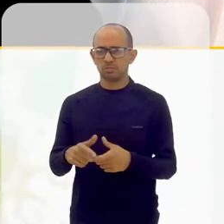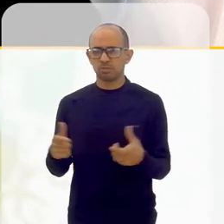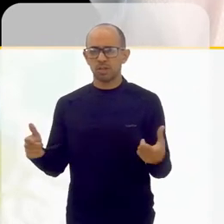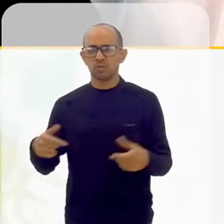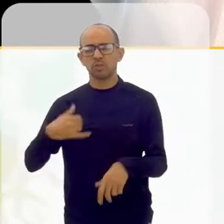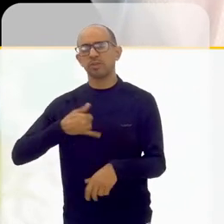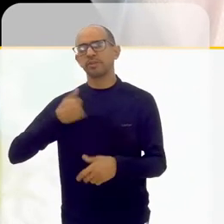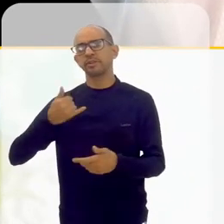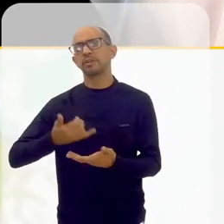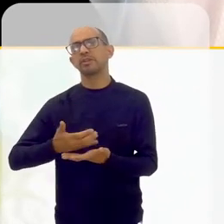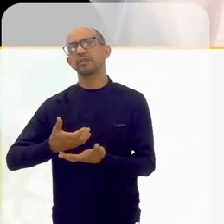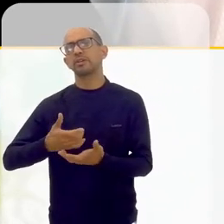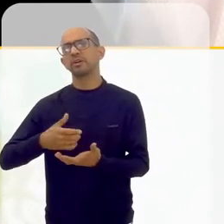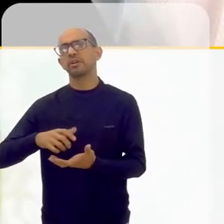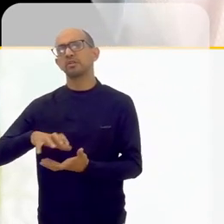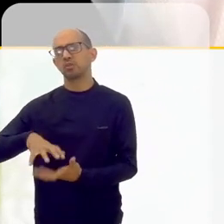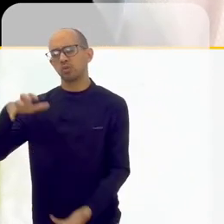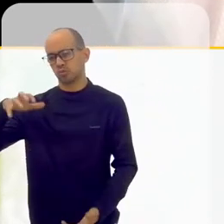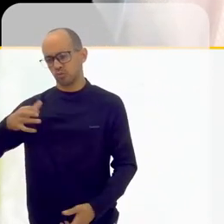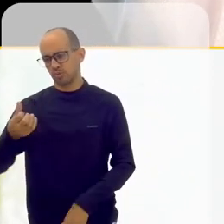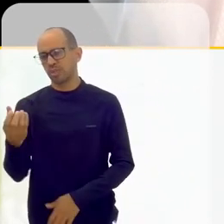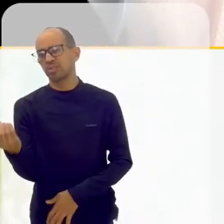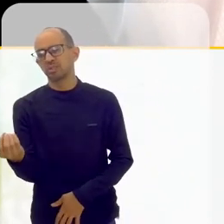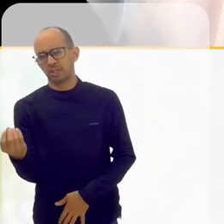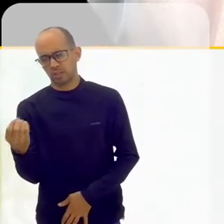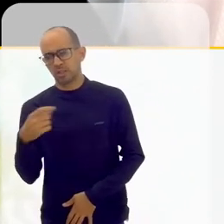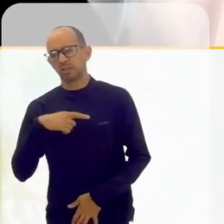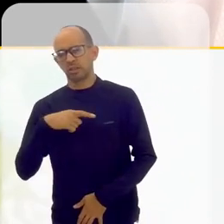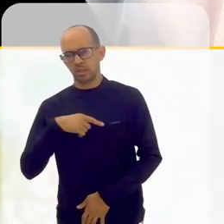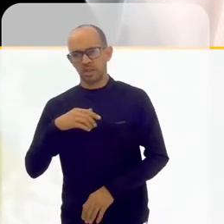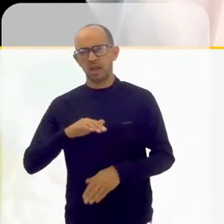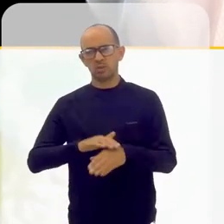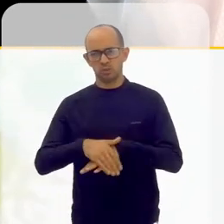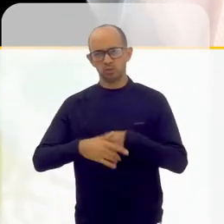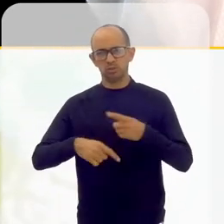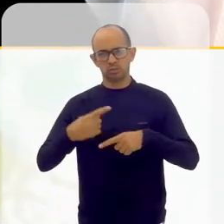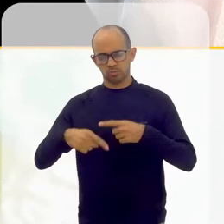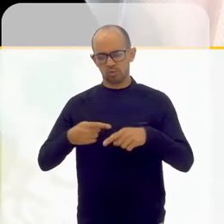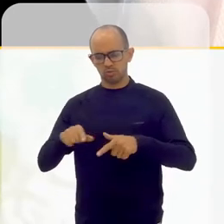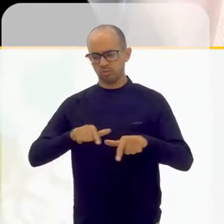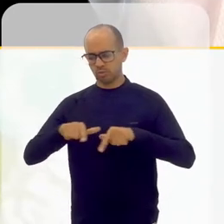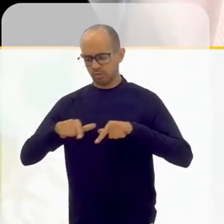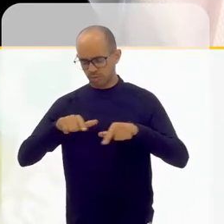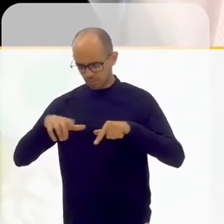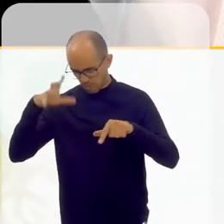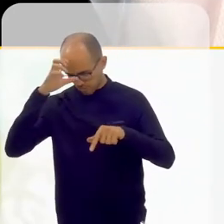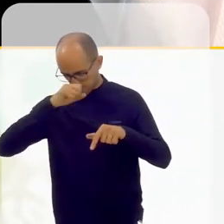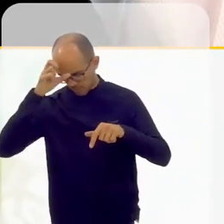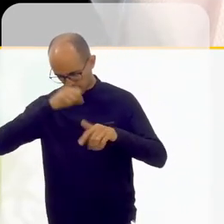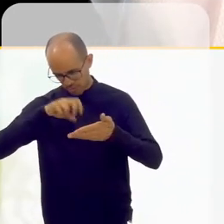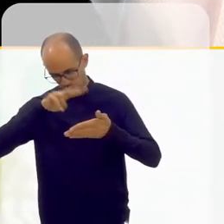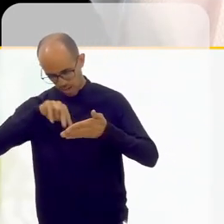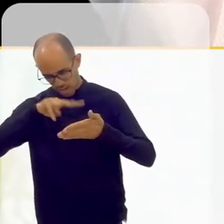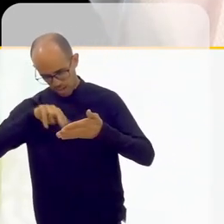maioria são senhoras, né? Não sei, 50, 60 anos de idade, ficando lá à noite, às vezes depois do seu trabalho eu vou poder aprender